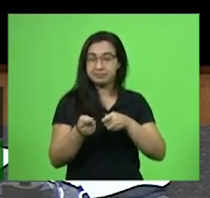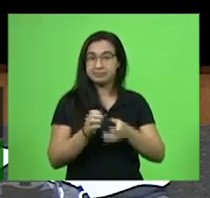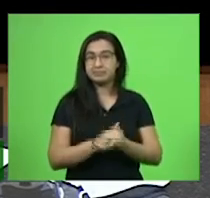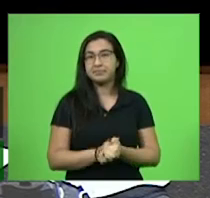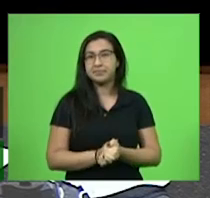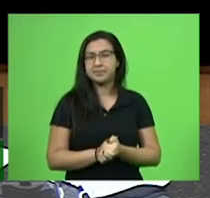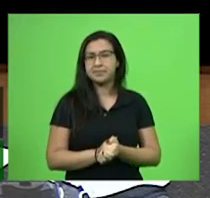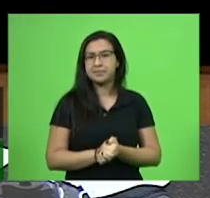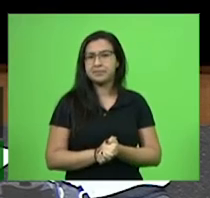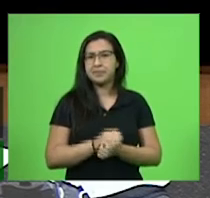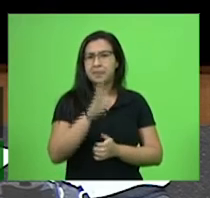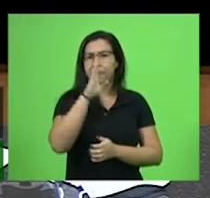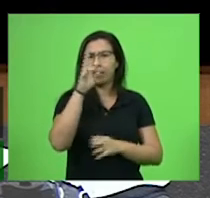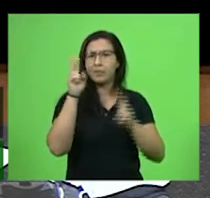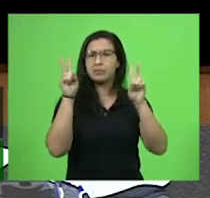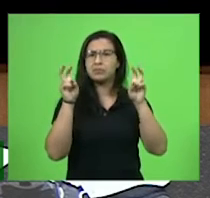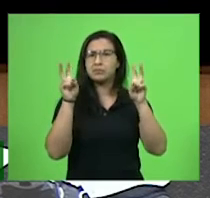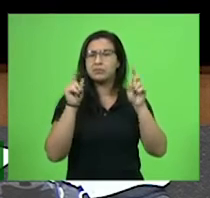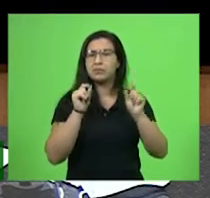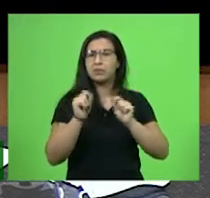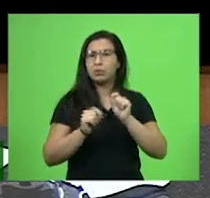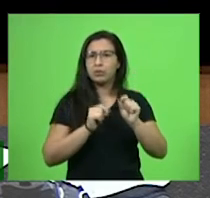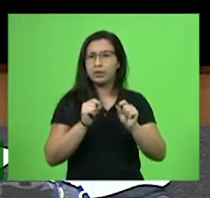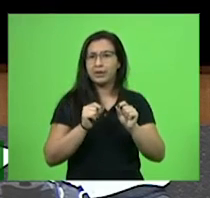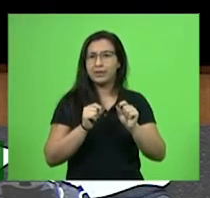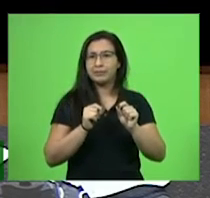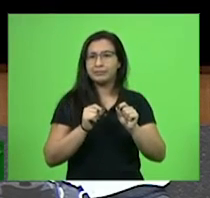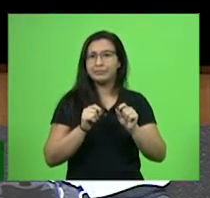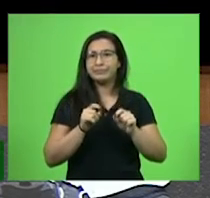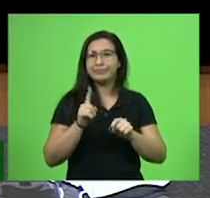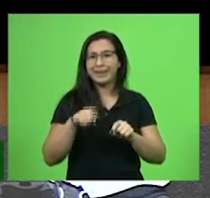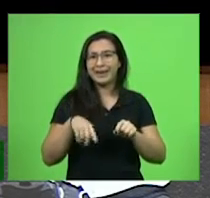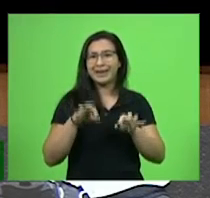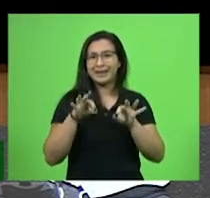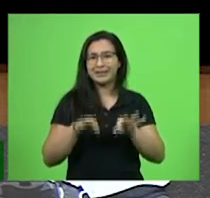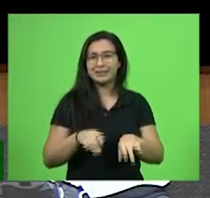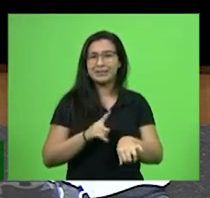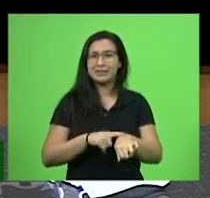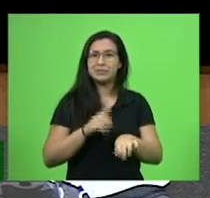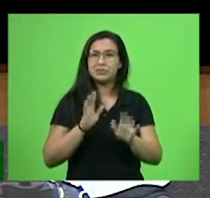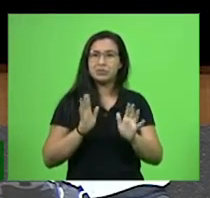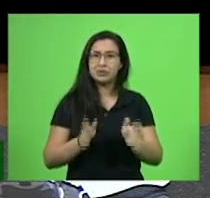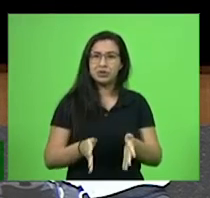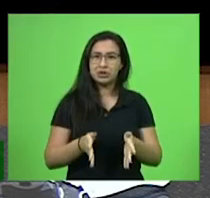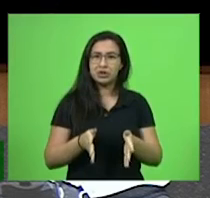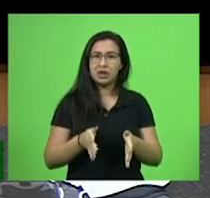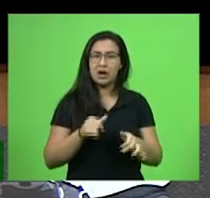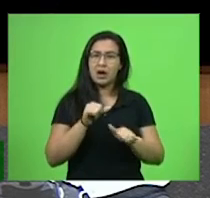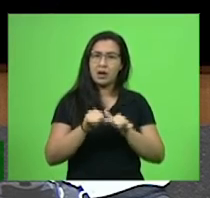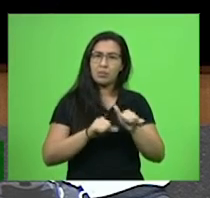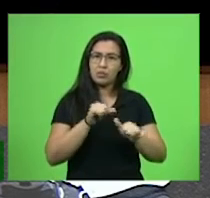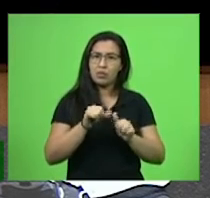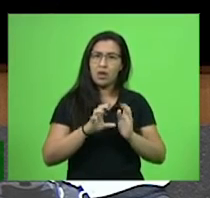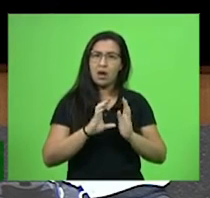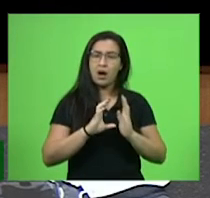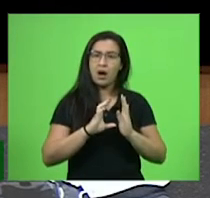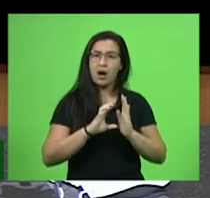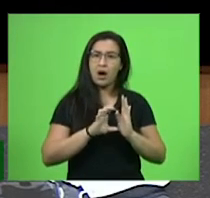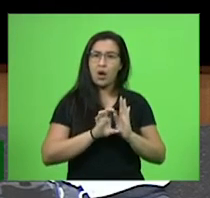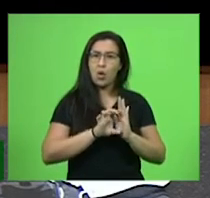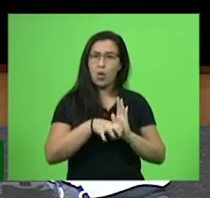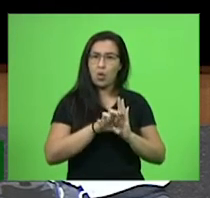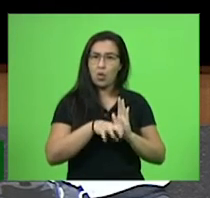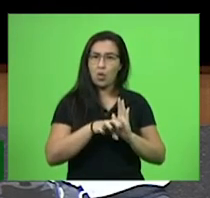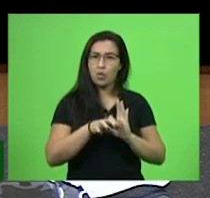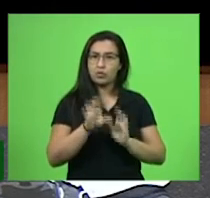desta reunião, entendemos que chegou a hora de uma ampla revisão do Código Ambiental, que completa